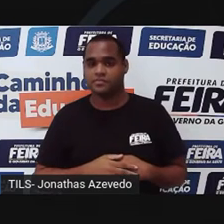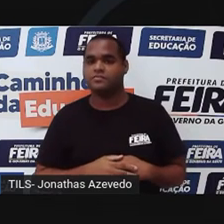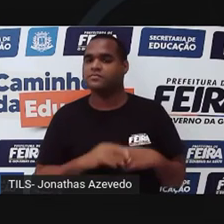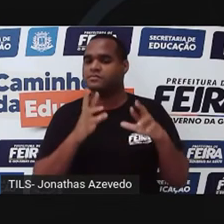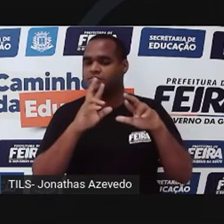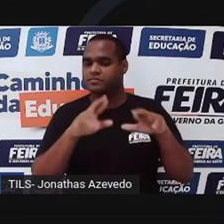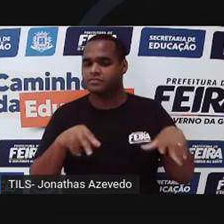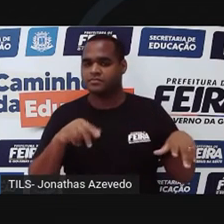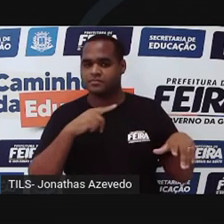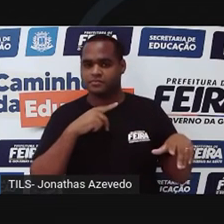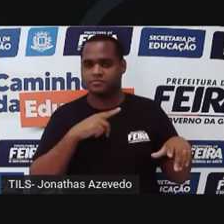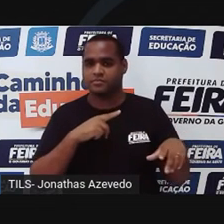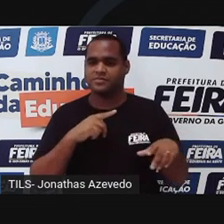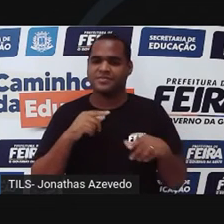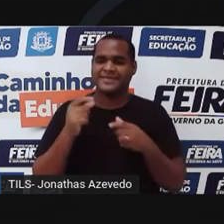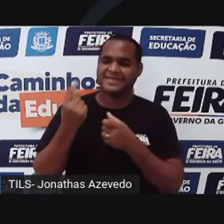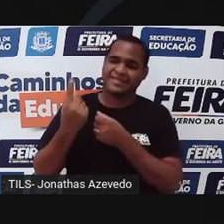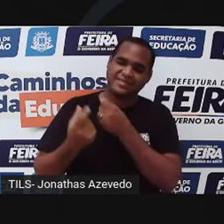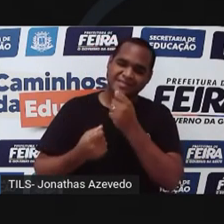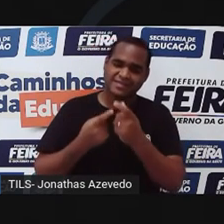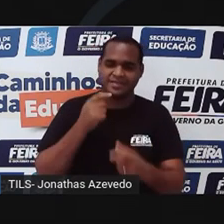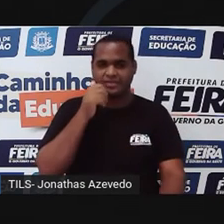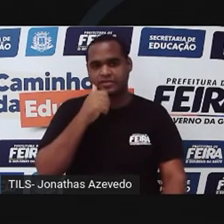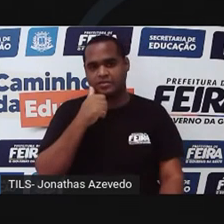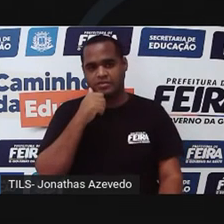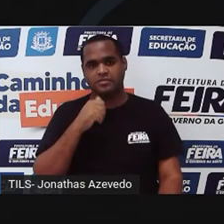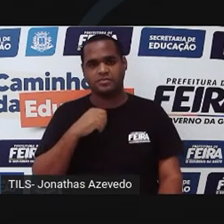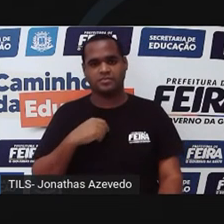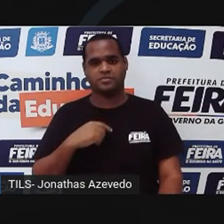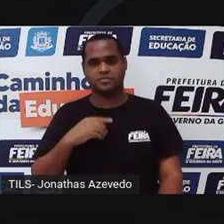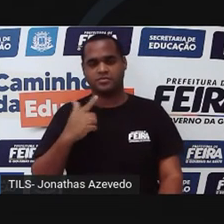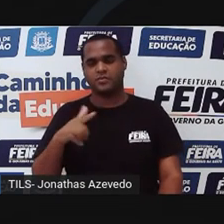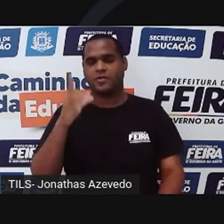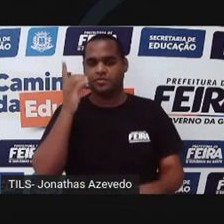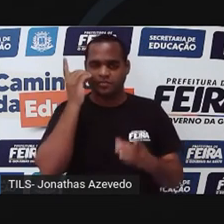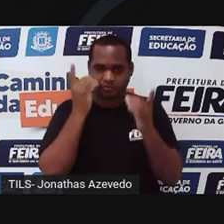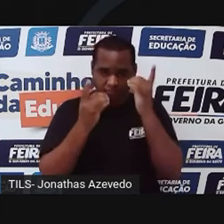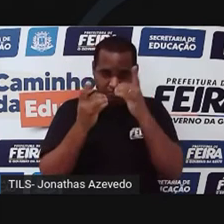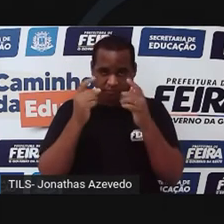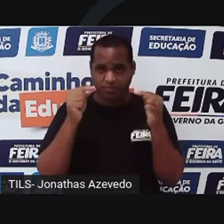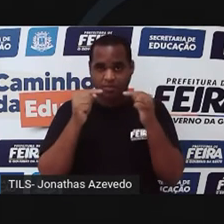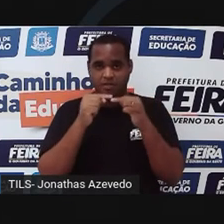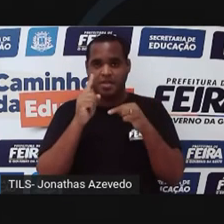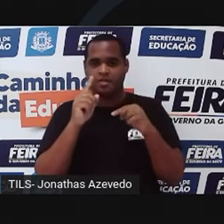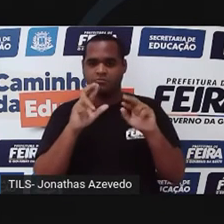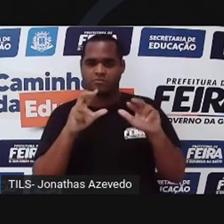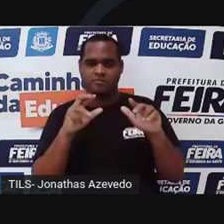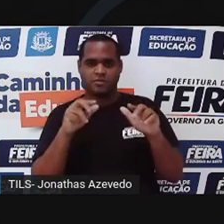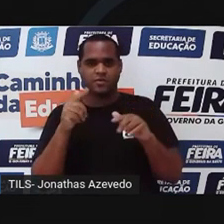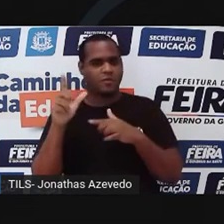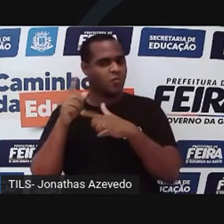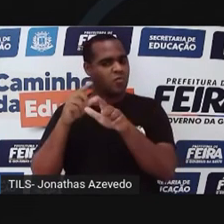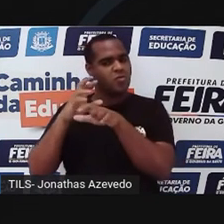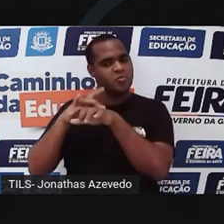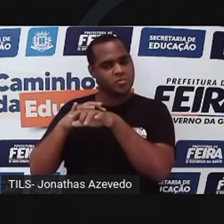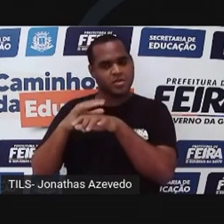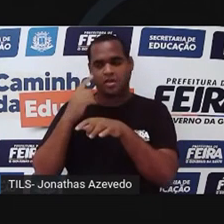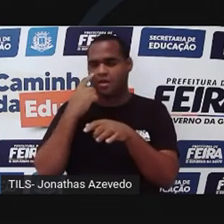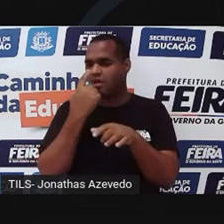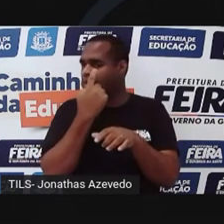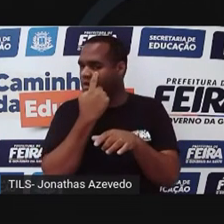raro para as mulheres. Vale ressaltar também que o daltonismo não tem relação alguma com outras doenças